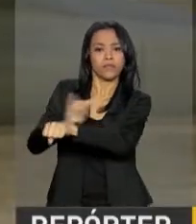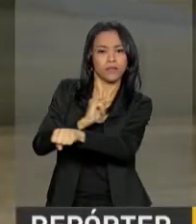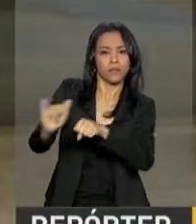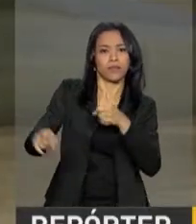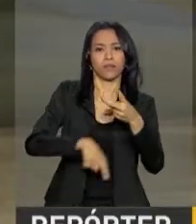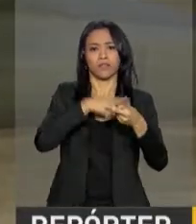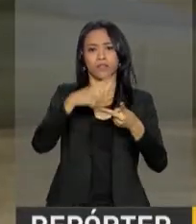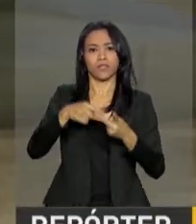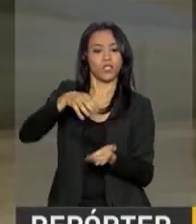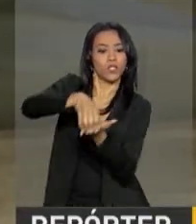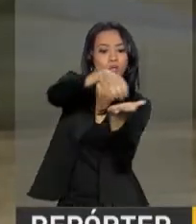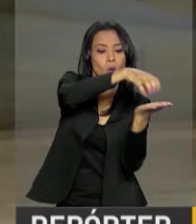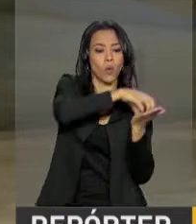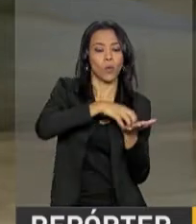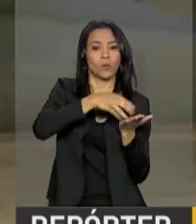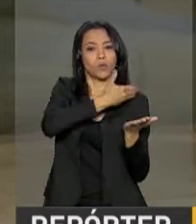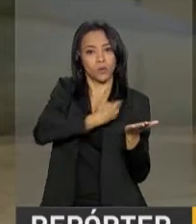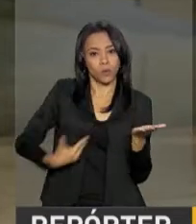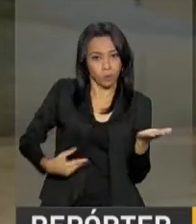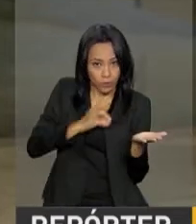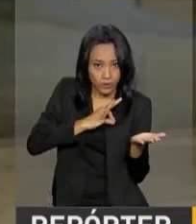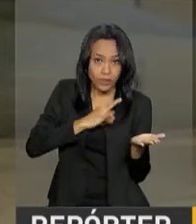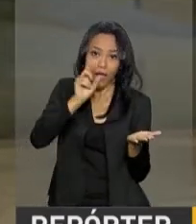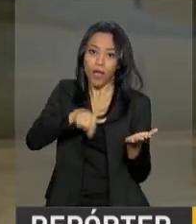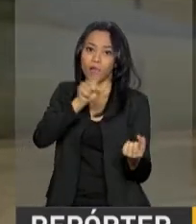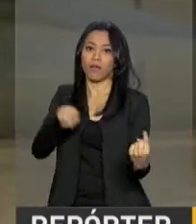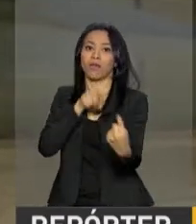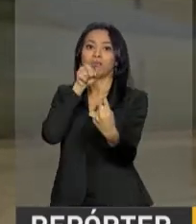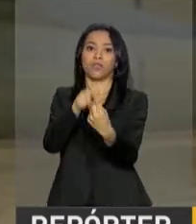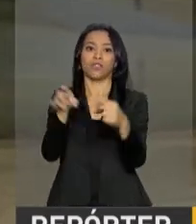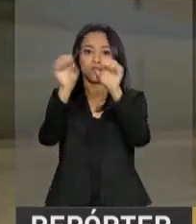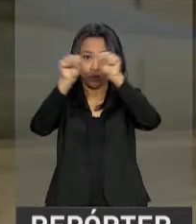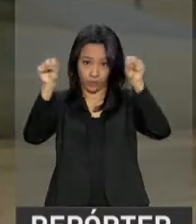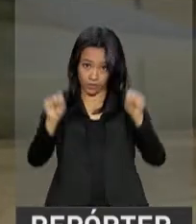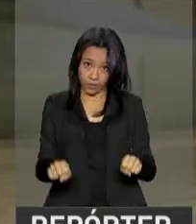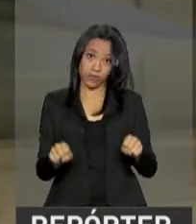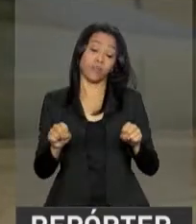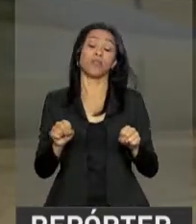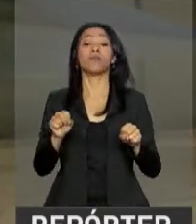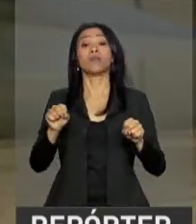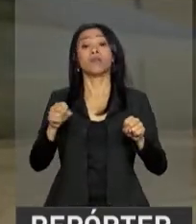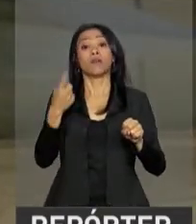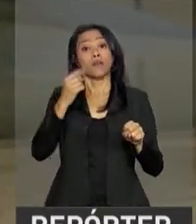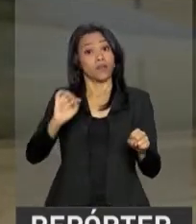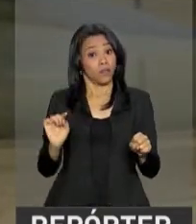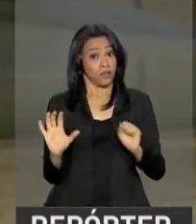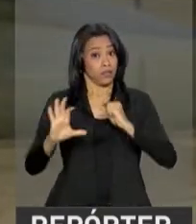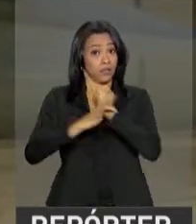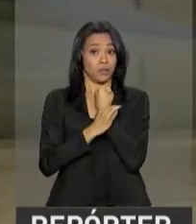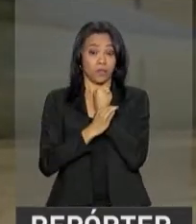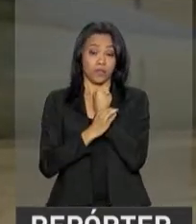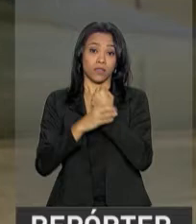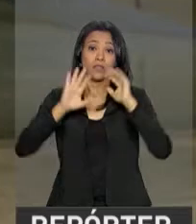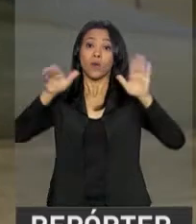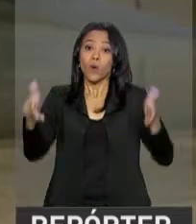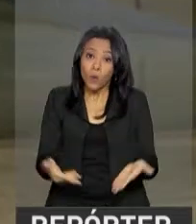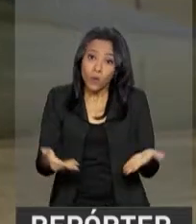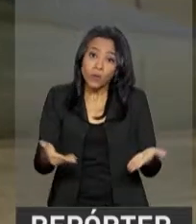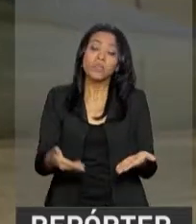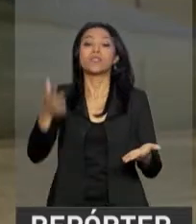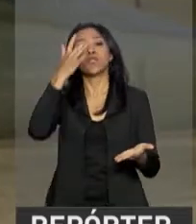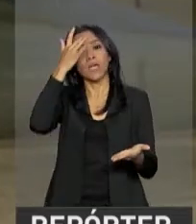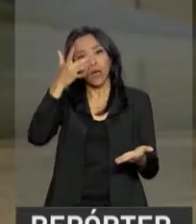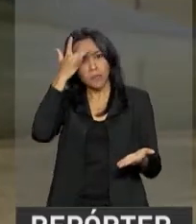órgãos policiais é uma das principais metas do Sistema Único de Segurança Pública. Hoje, um suspeito